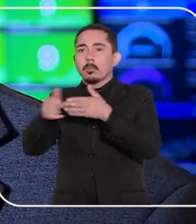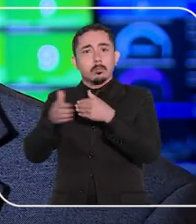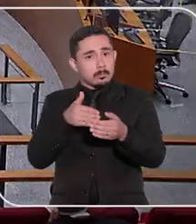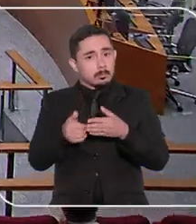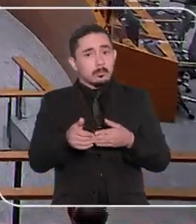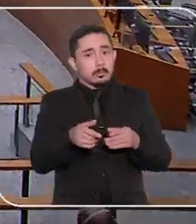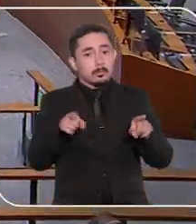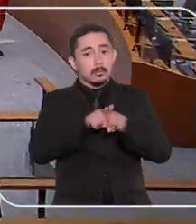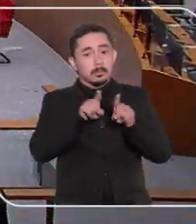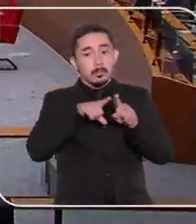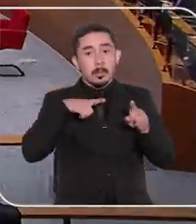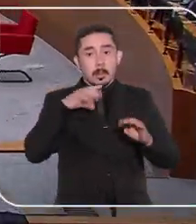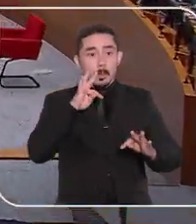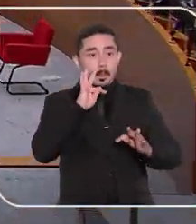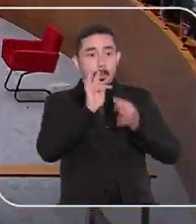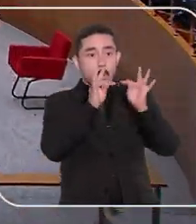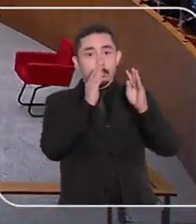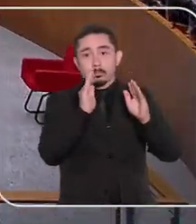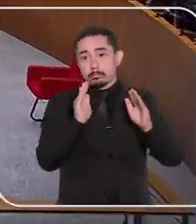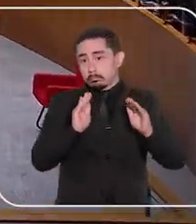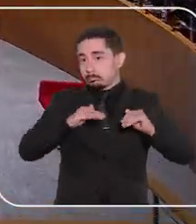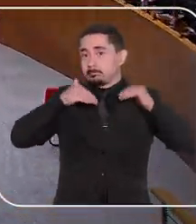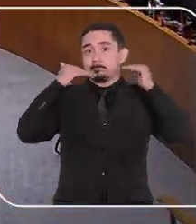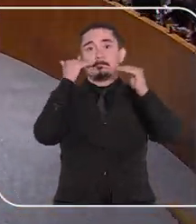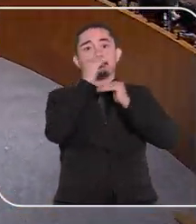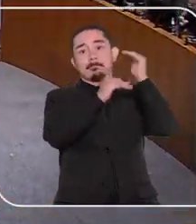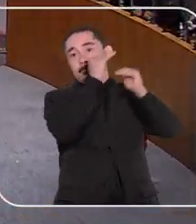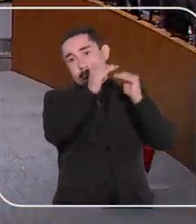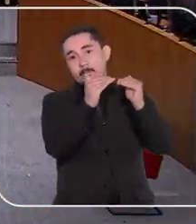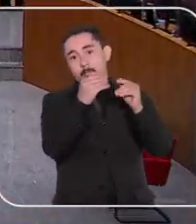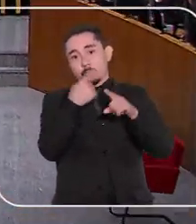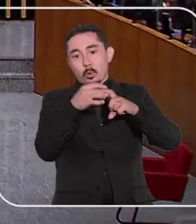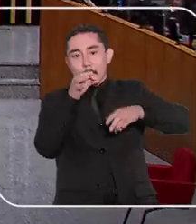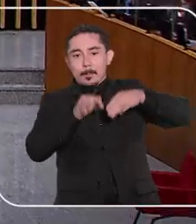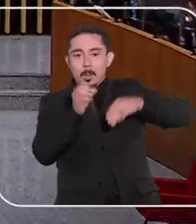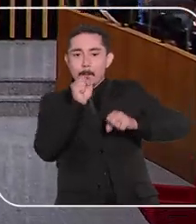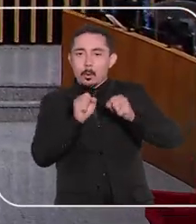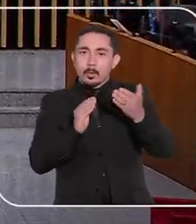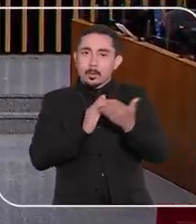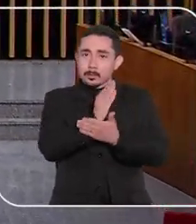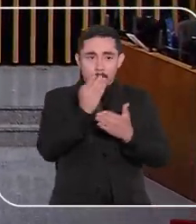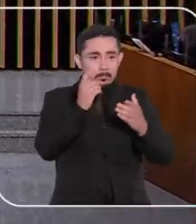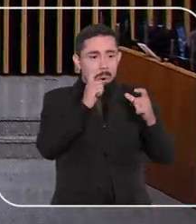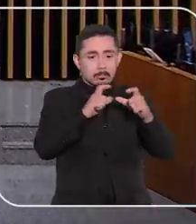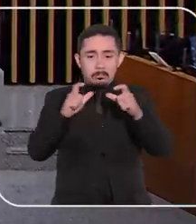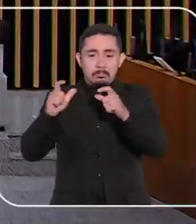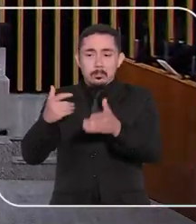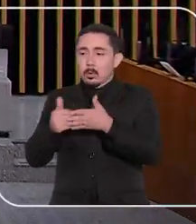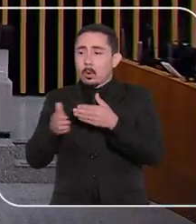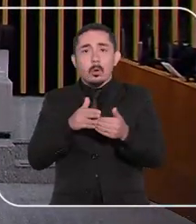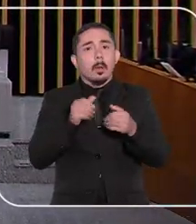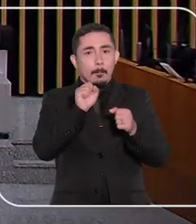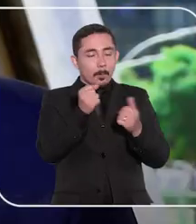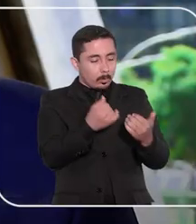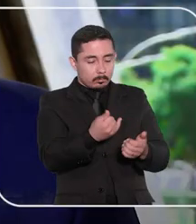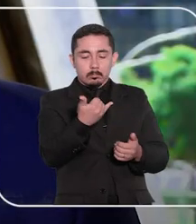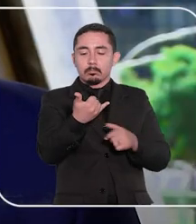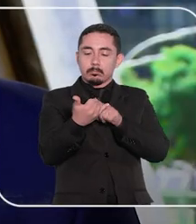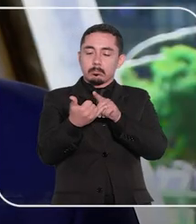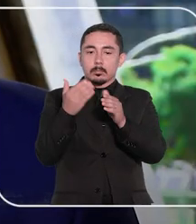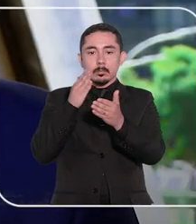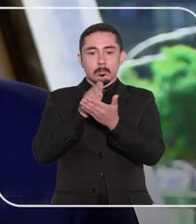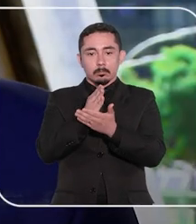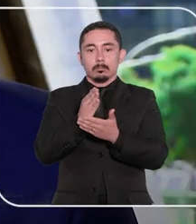feito uma evolução tecnológica para que o ministro possa julgar e acessar seus processos de qualquer dispositivo. A